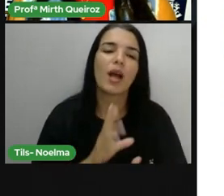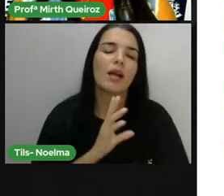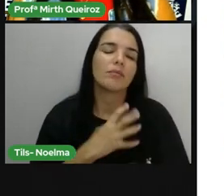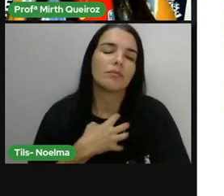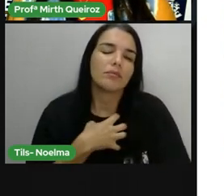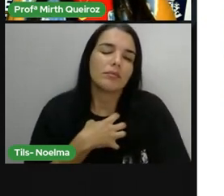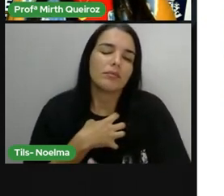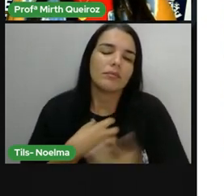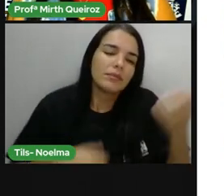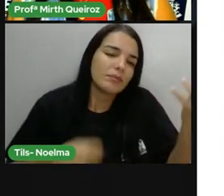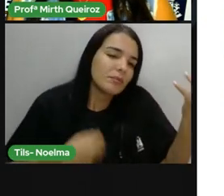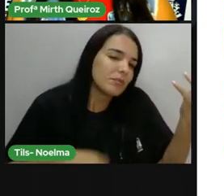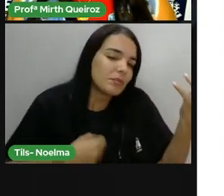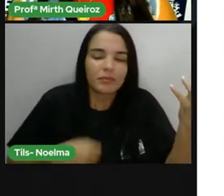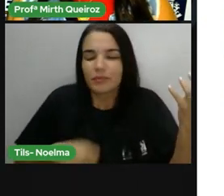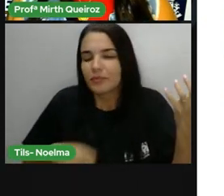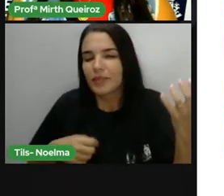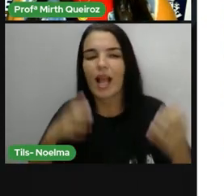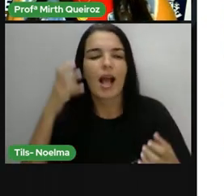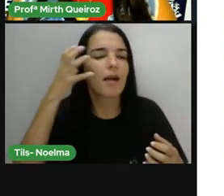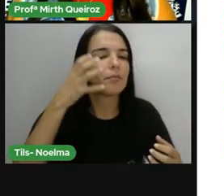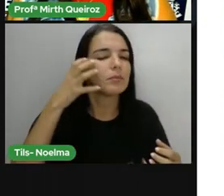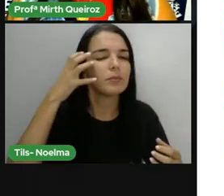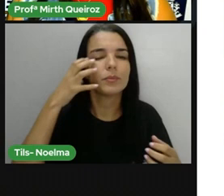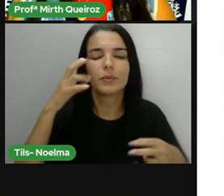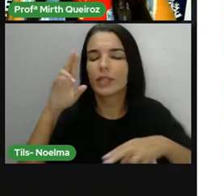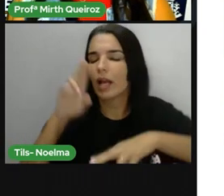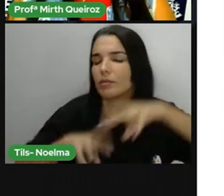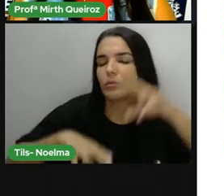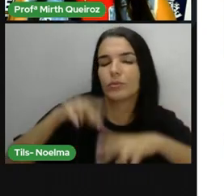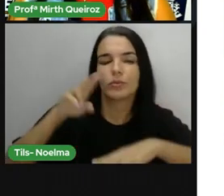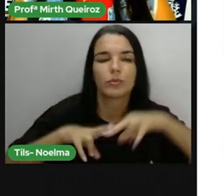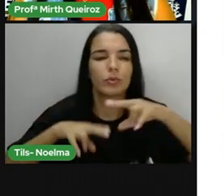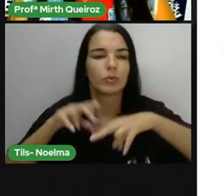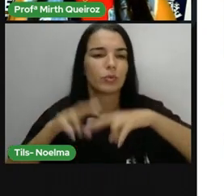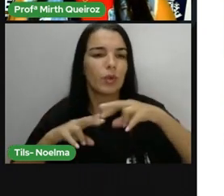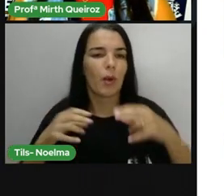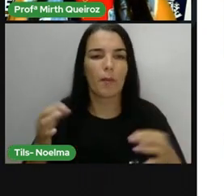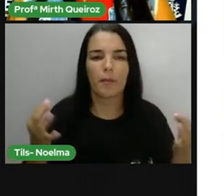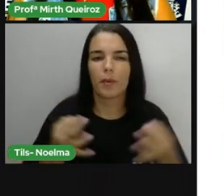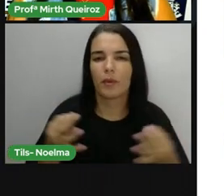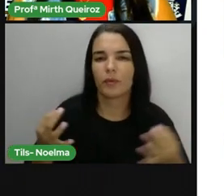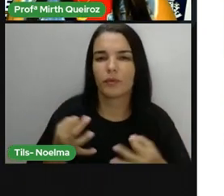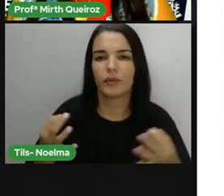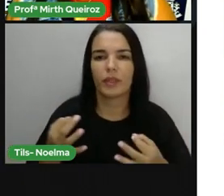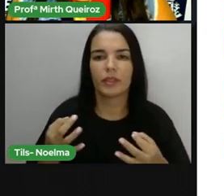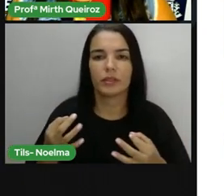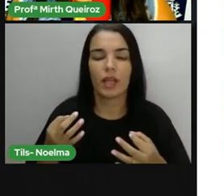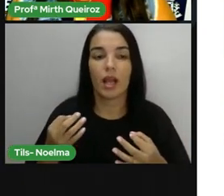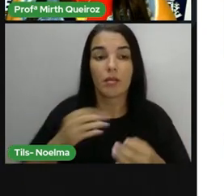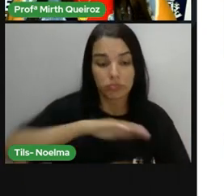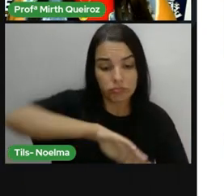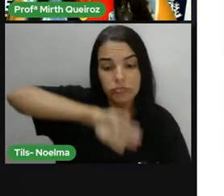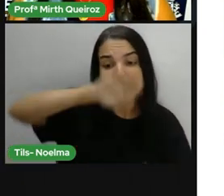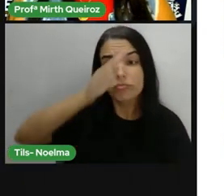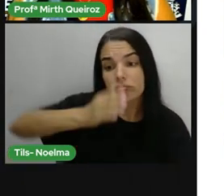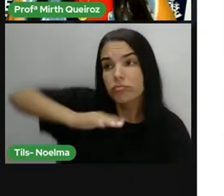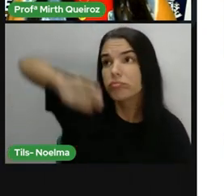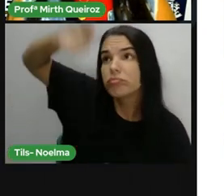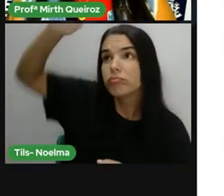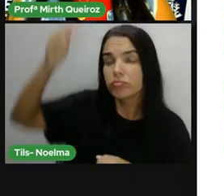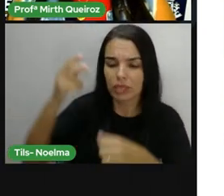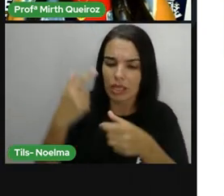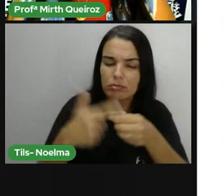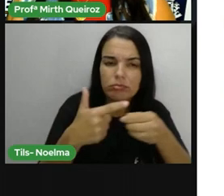som de um violão a que chadeira o reizado São Gonçalo e São João. Do sertão ao pé da serra,